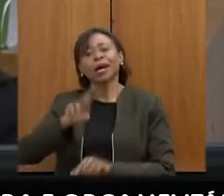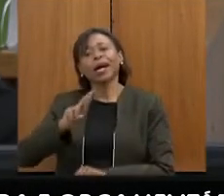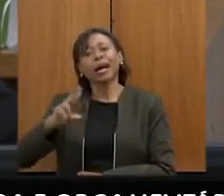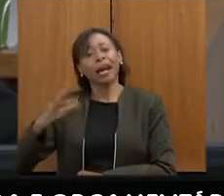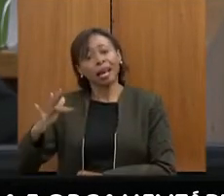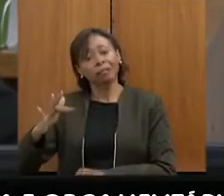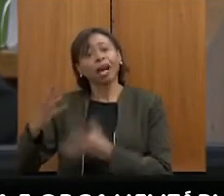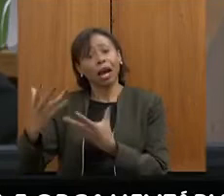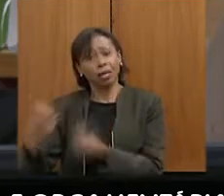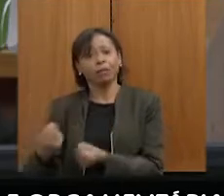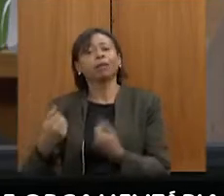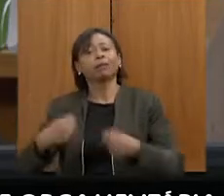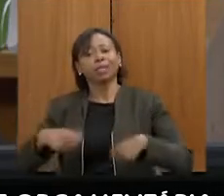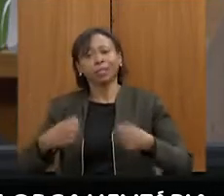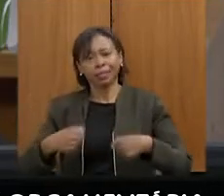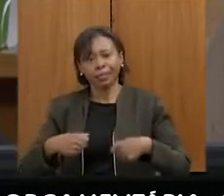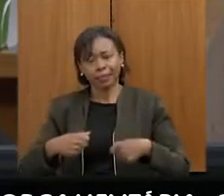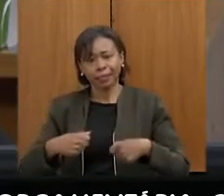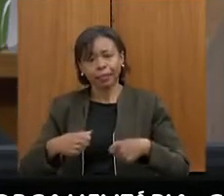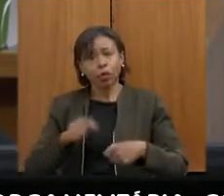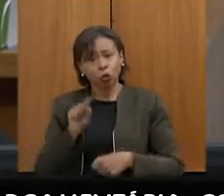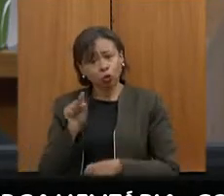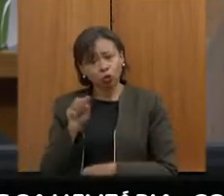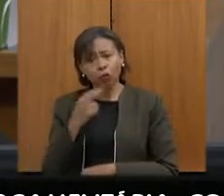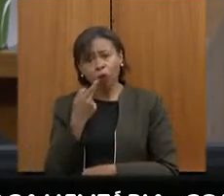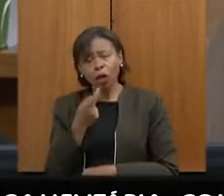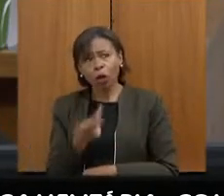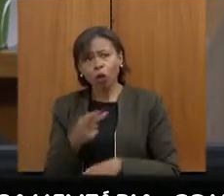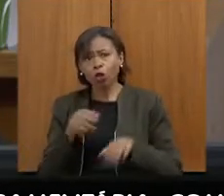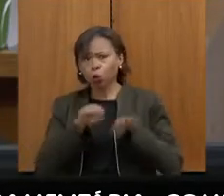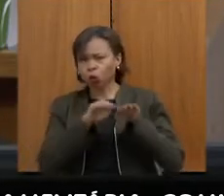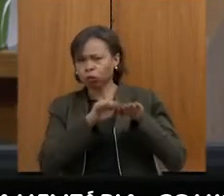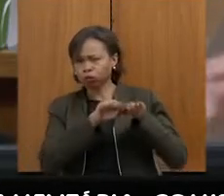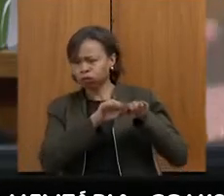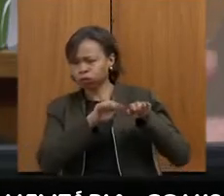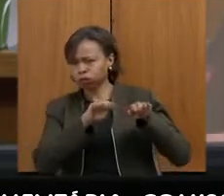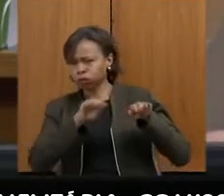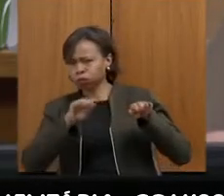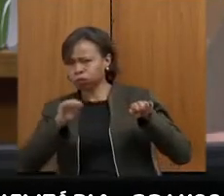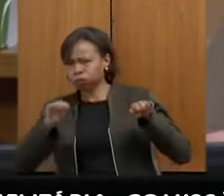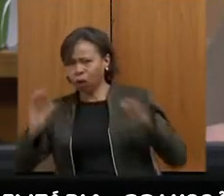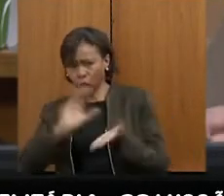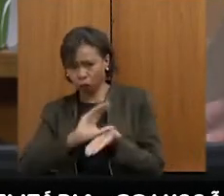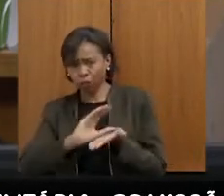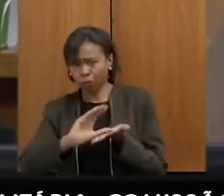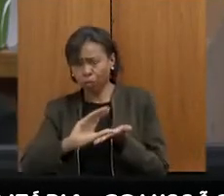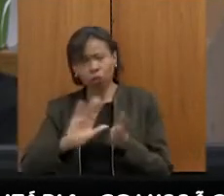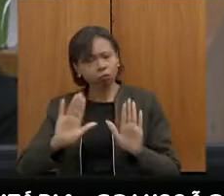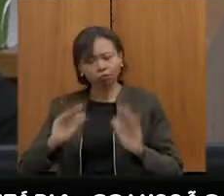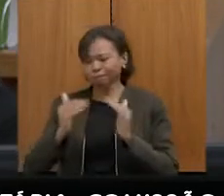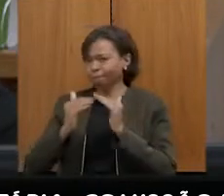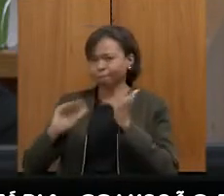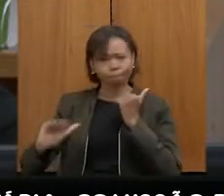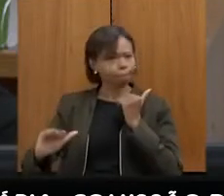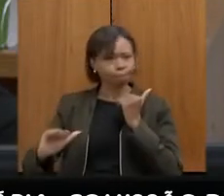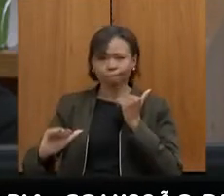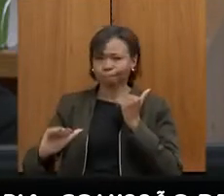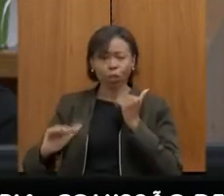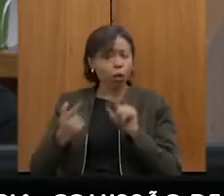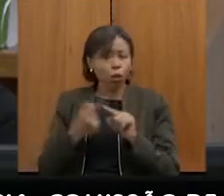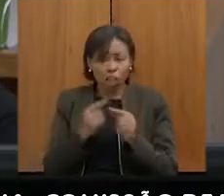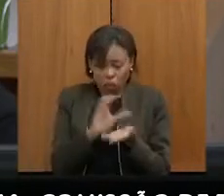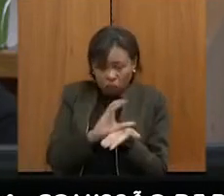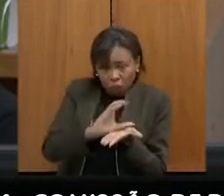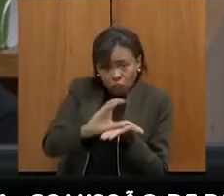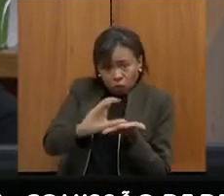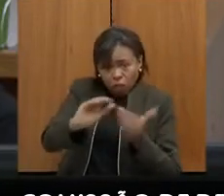Com relação à colocação do senhor congelamento de investimento, eu discordo do senhor. Na realidade, não há congelamento de investimento,